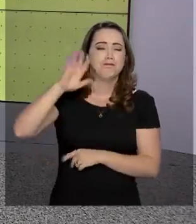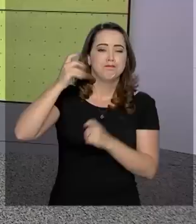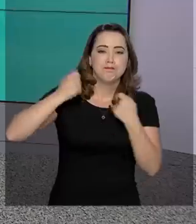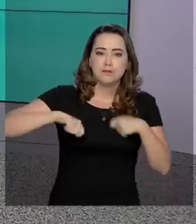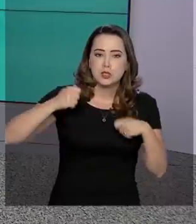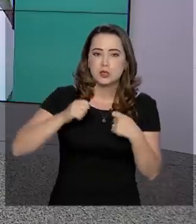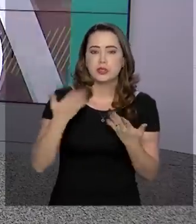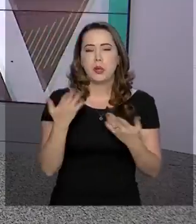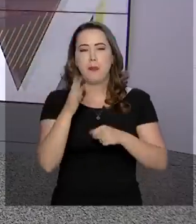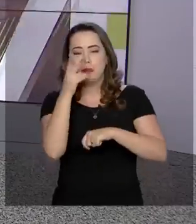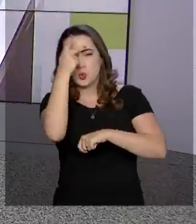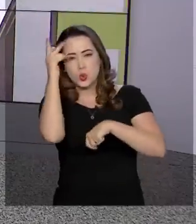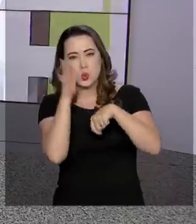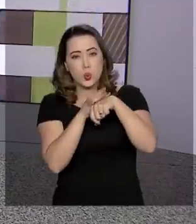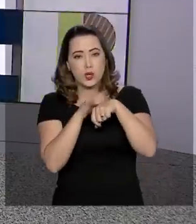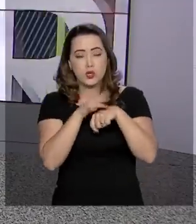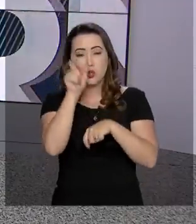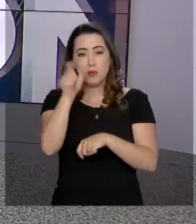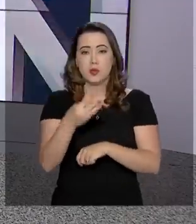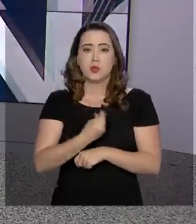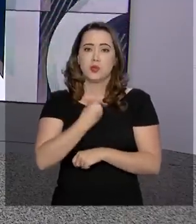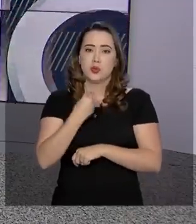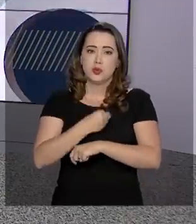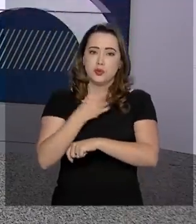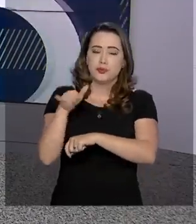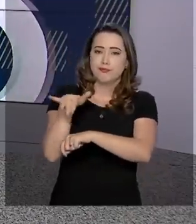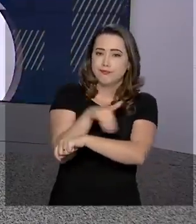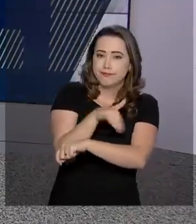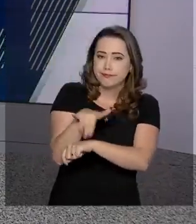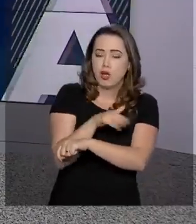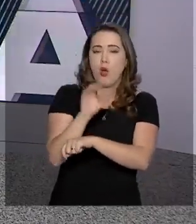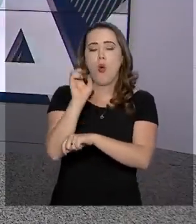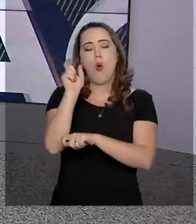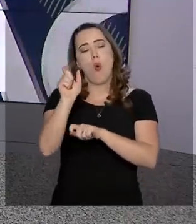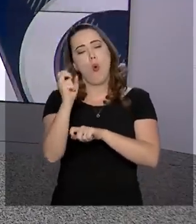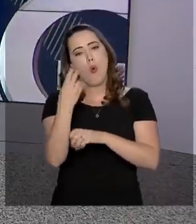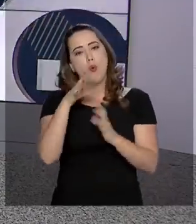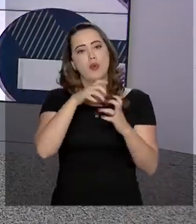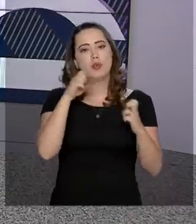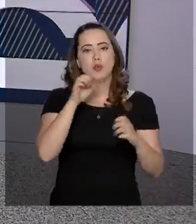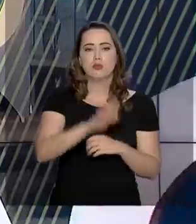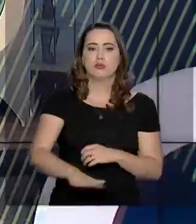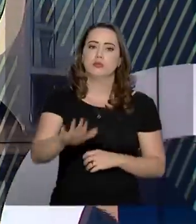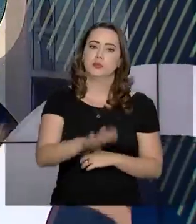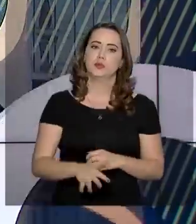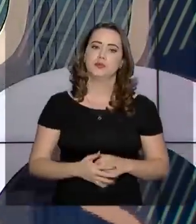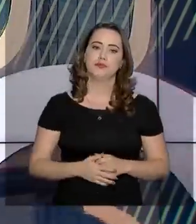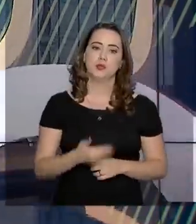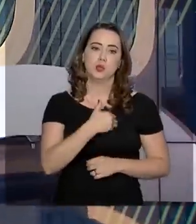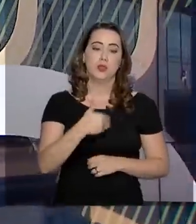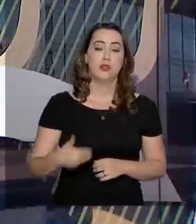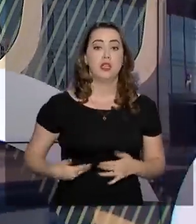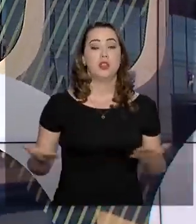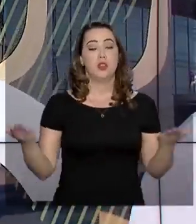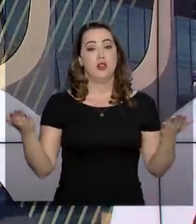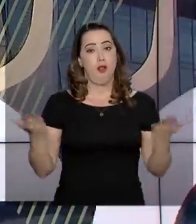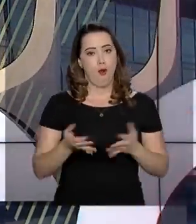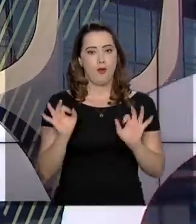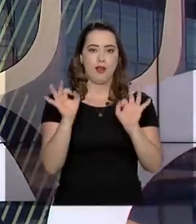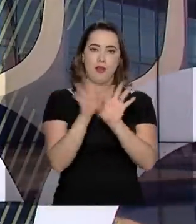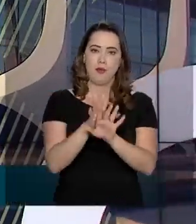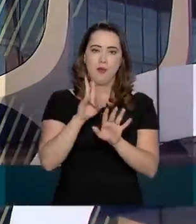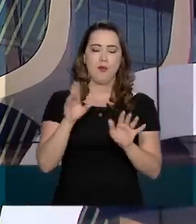vulnerável, como doentes, pessoas em situação de rua, idosos e crianças. E o governo agora fica por aqui.